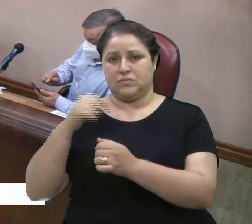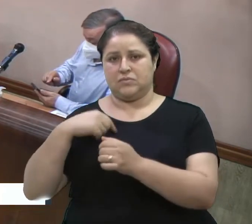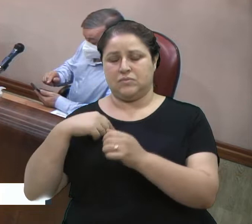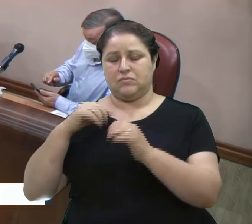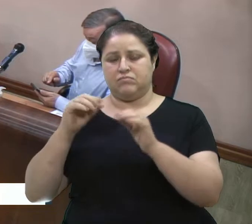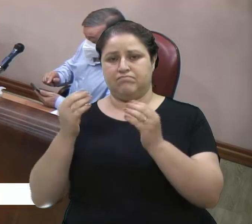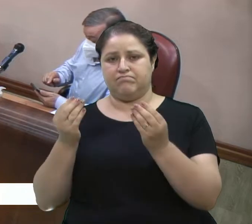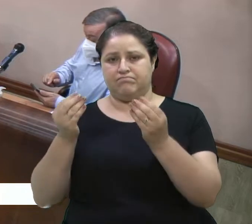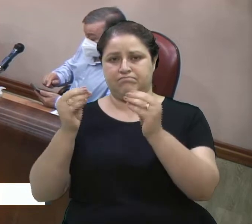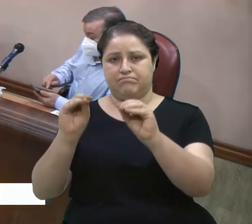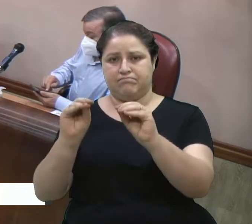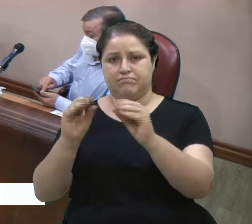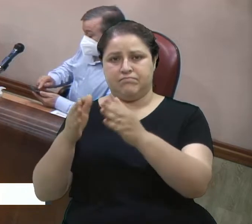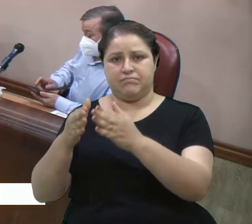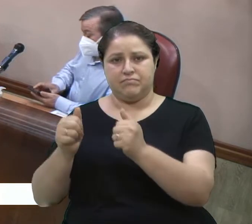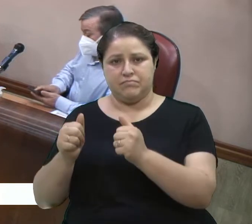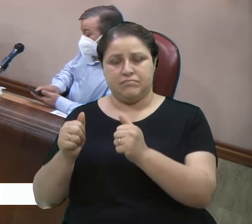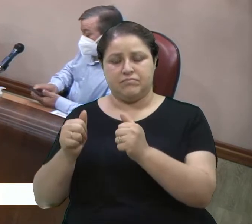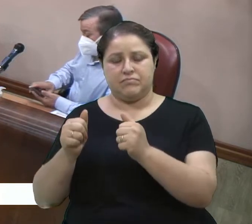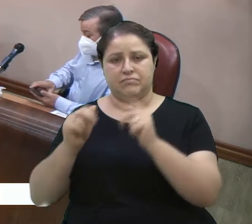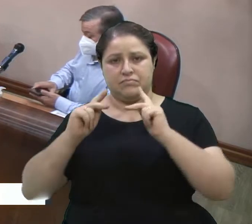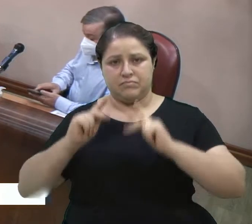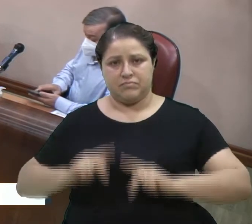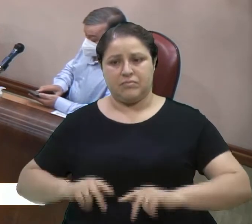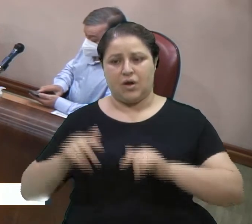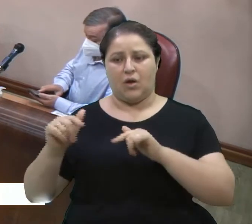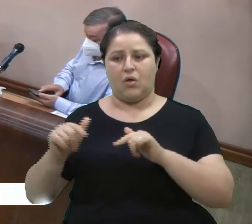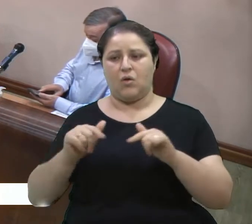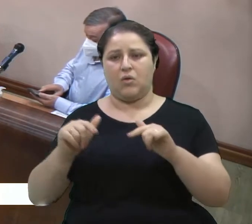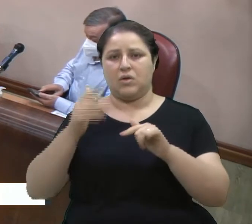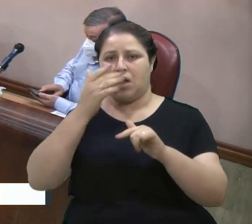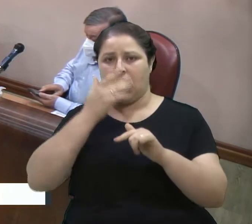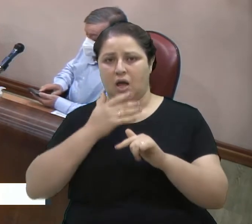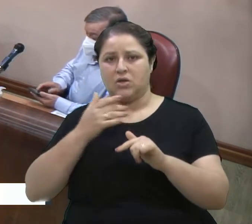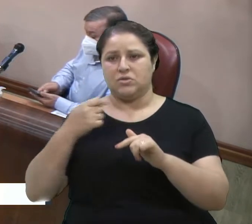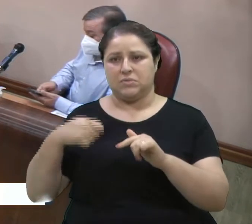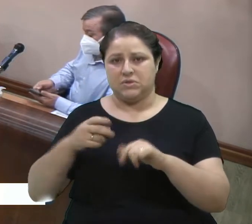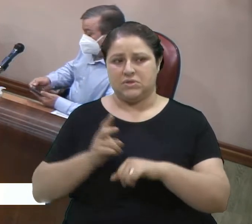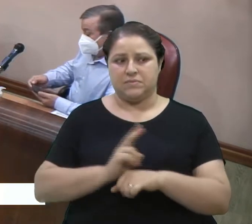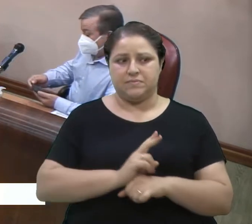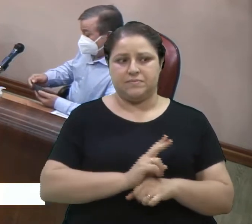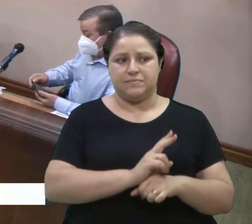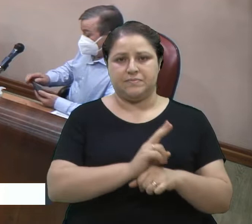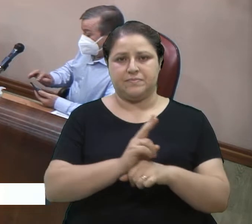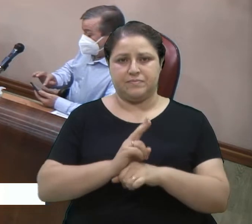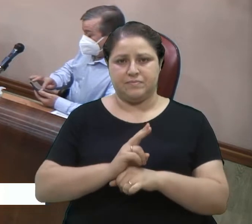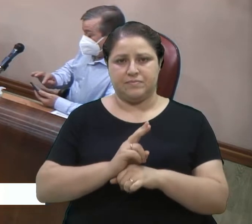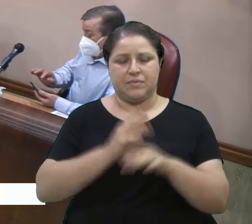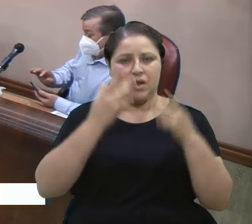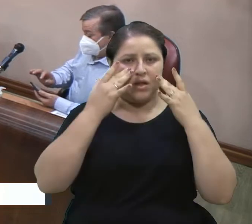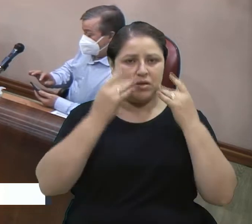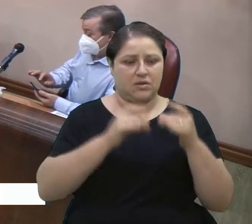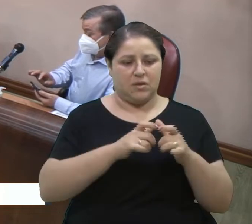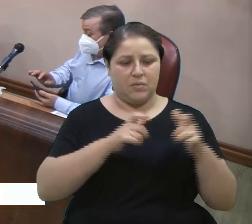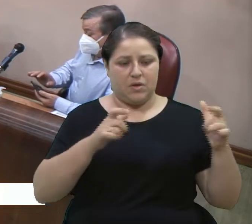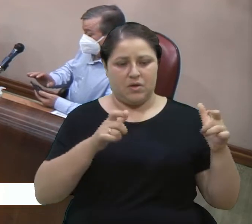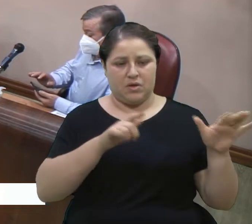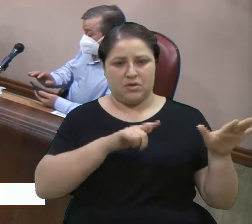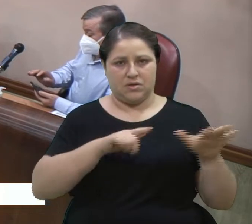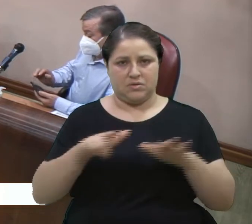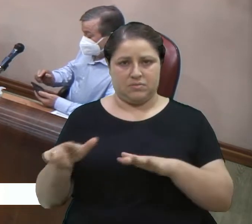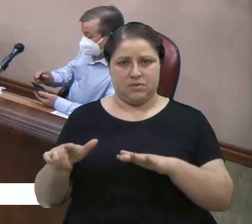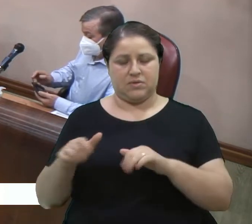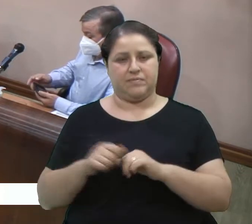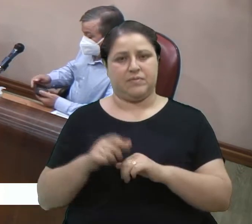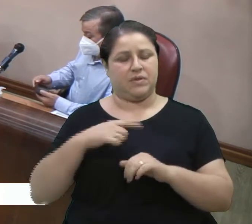pedindo para o pessoal onde que eles acham que a gente deveria fiscalizar, dar uma atenção maior essa semana, e